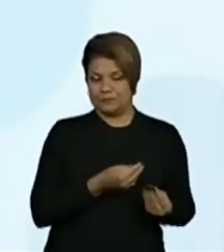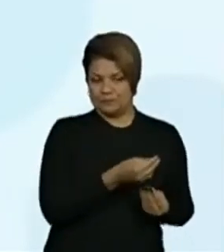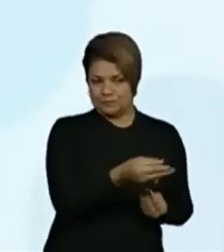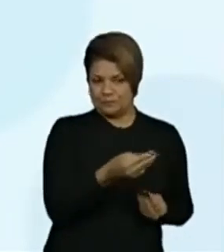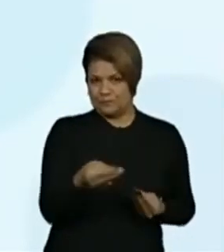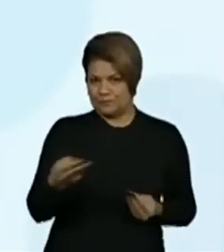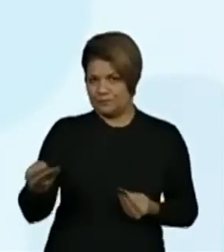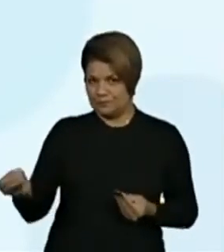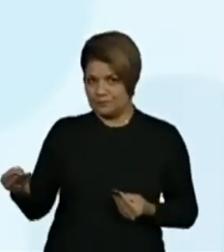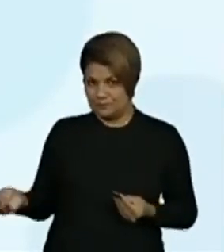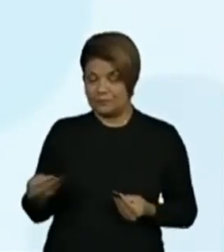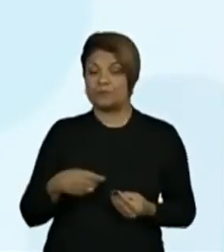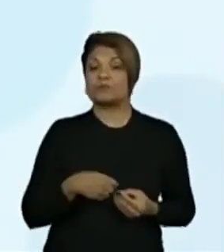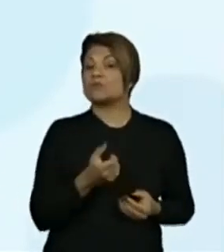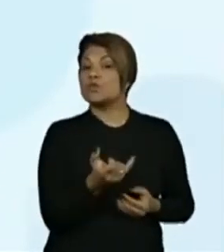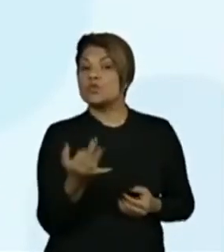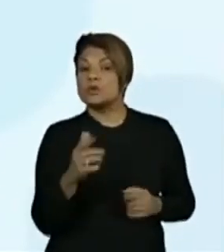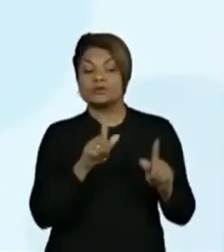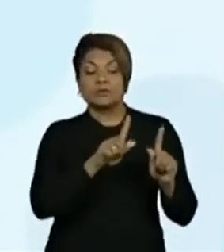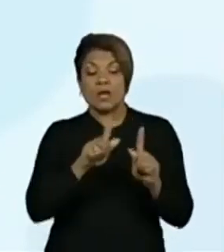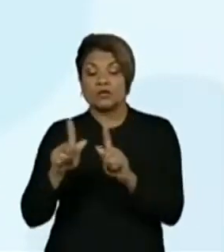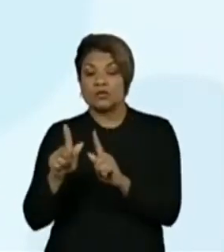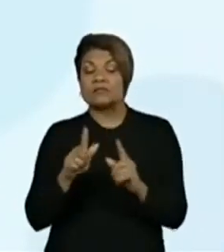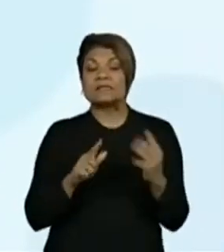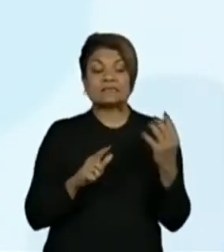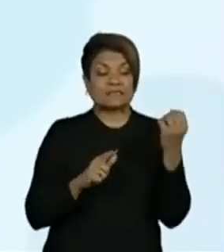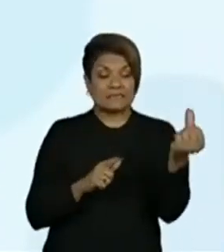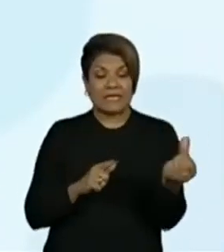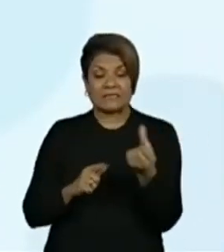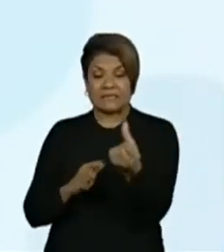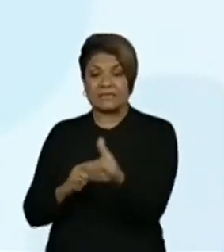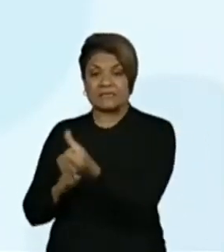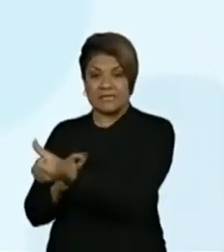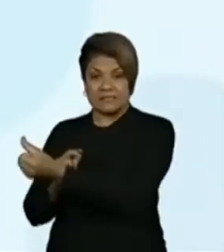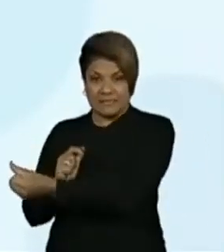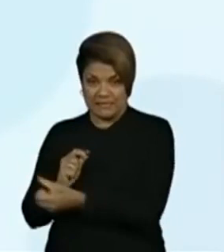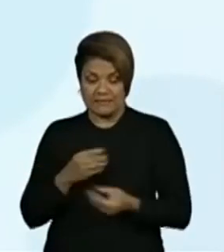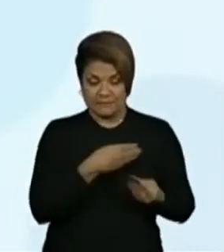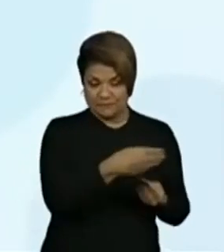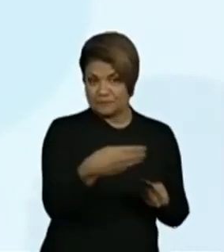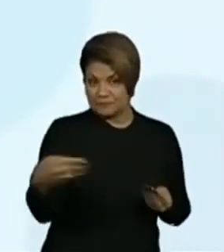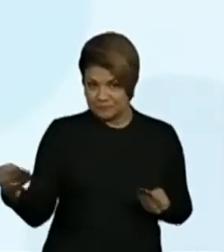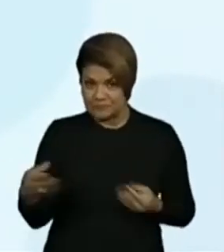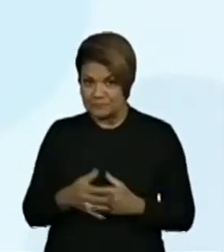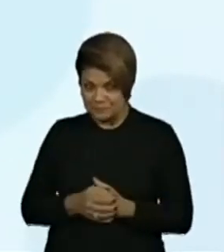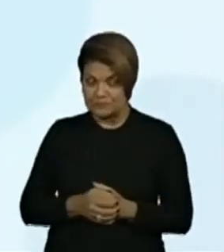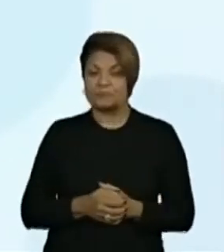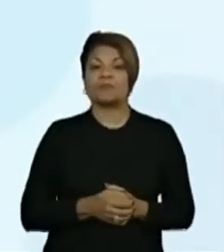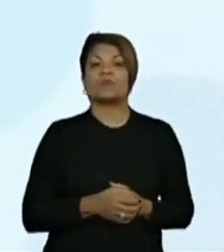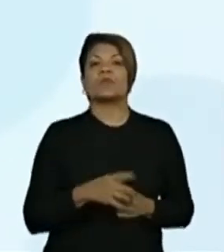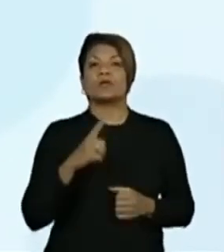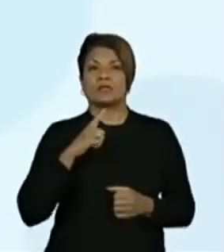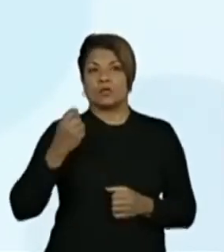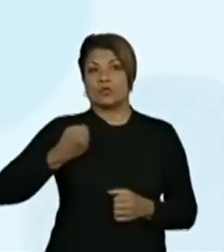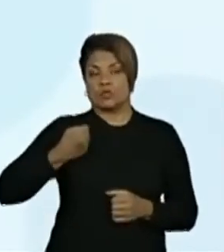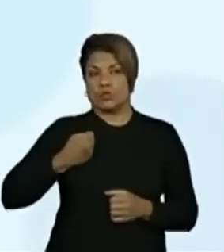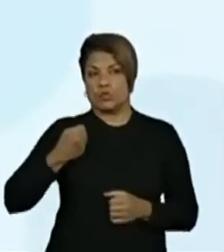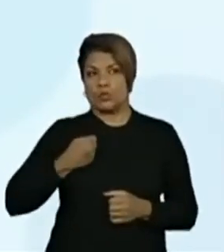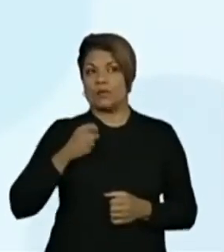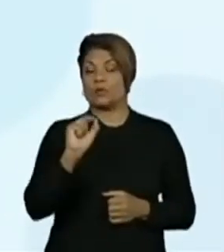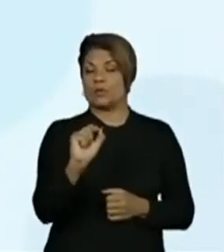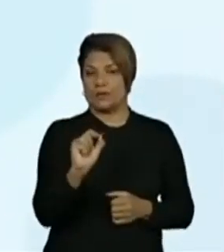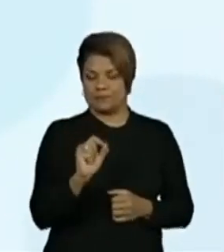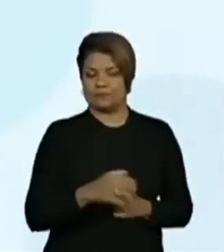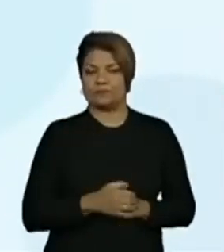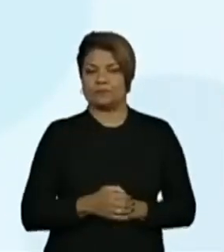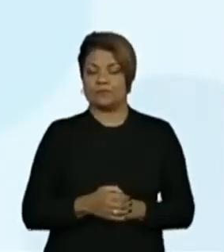seis cartões com os seguintes algarismos. Os algarismos nos cartões são os que